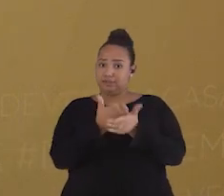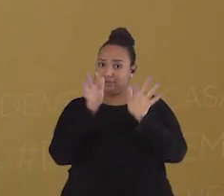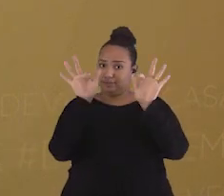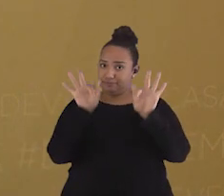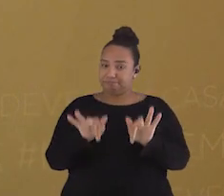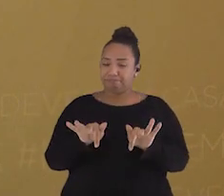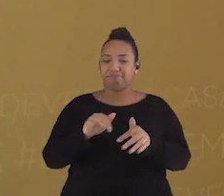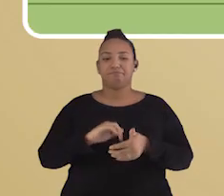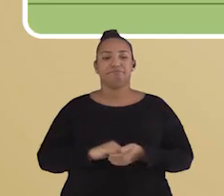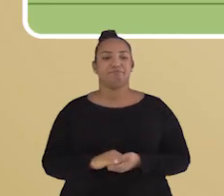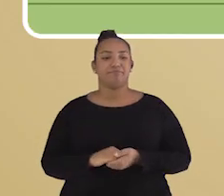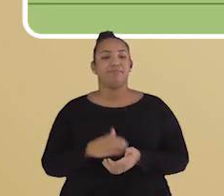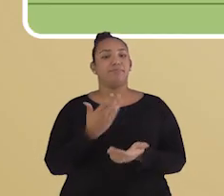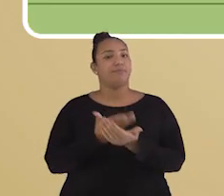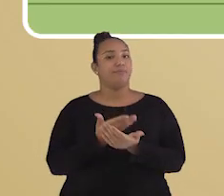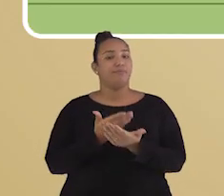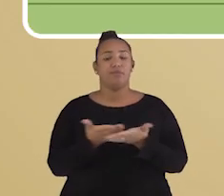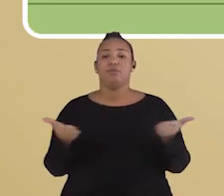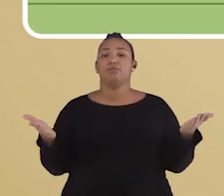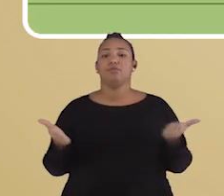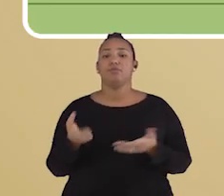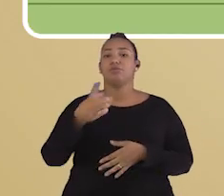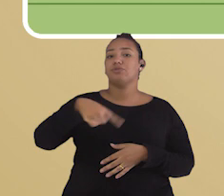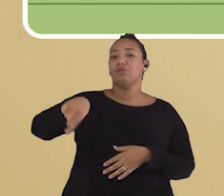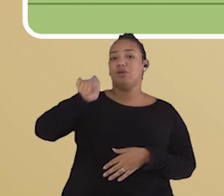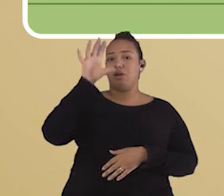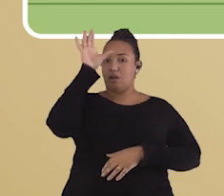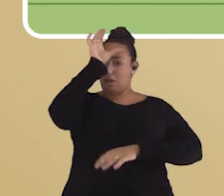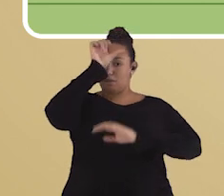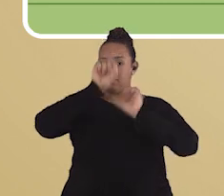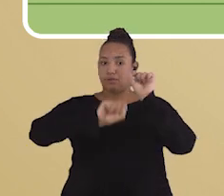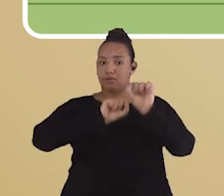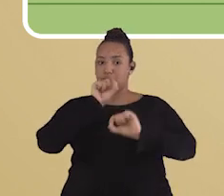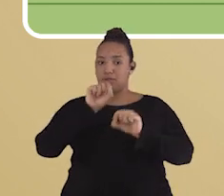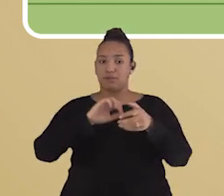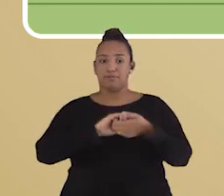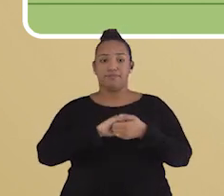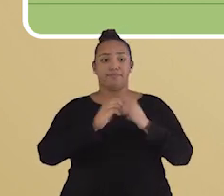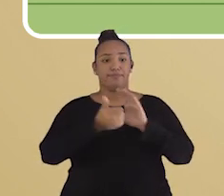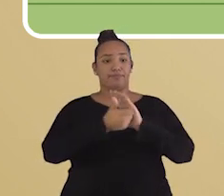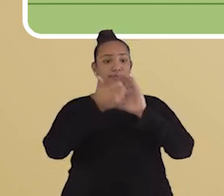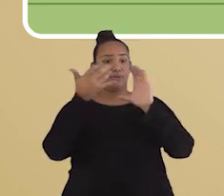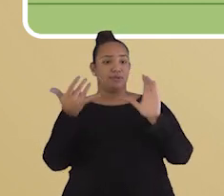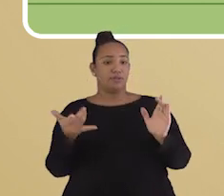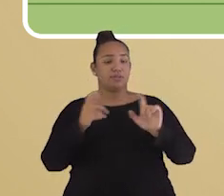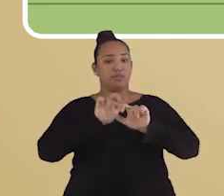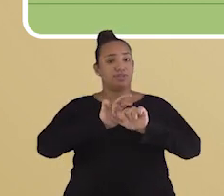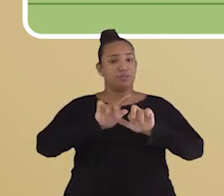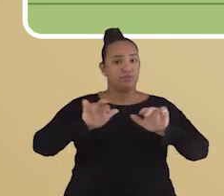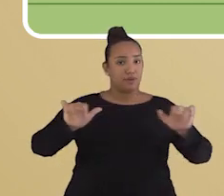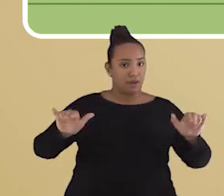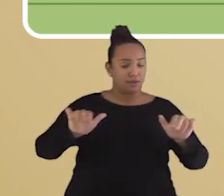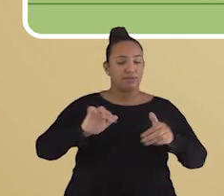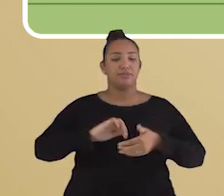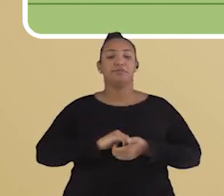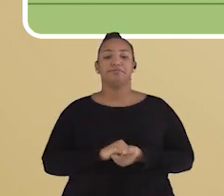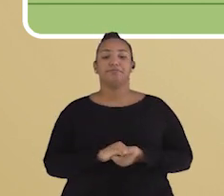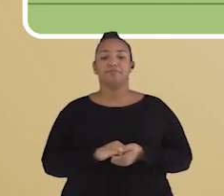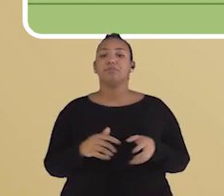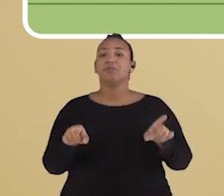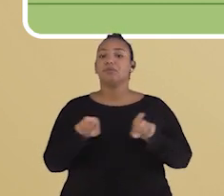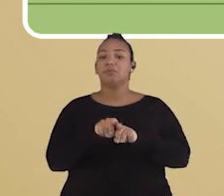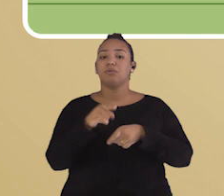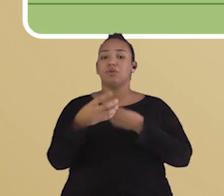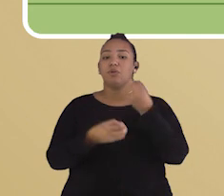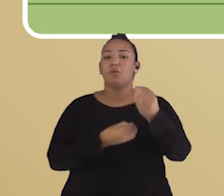aula termine, ok? Na nossa aula de hoje, falamos sobre as diferentes características das paisagens e